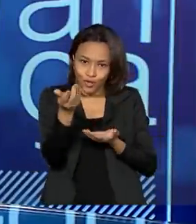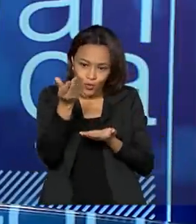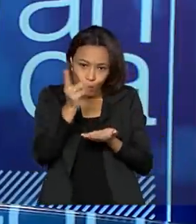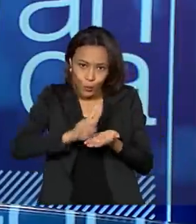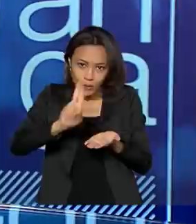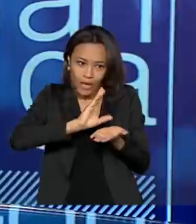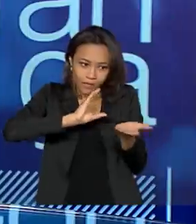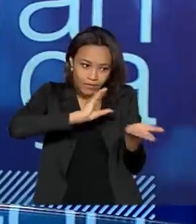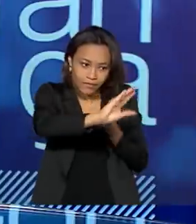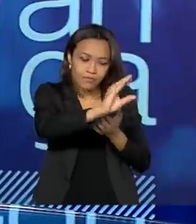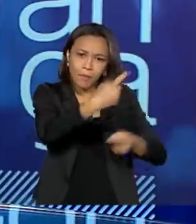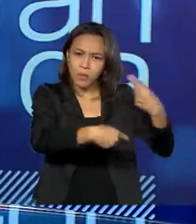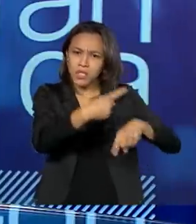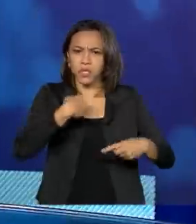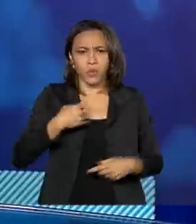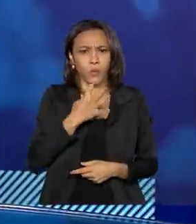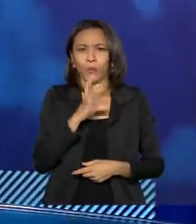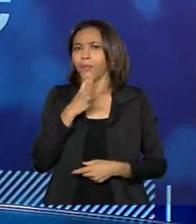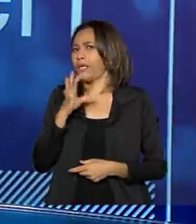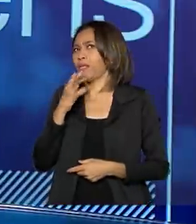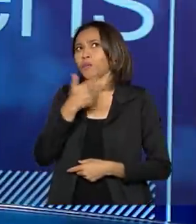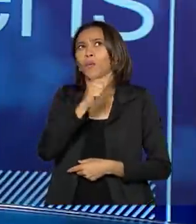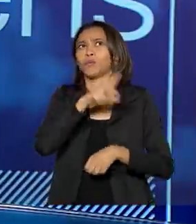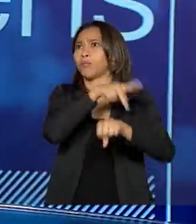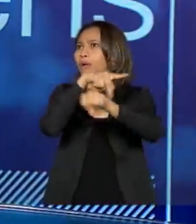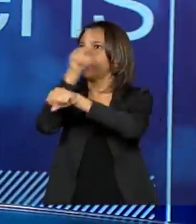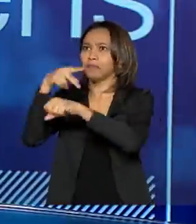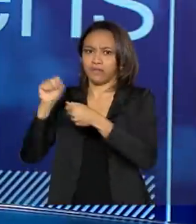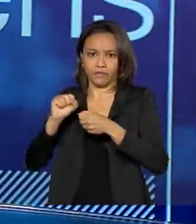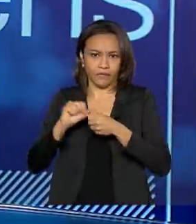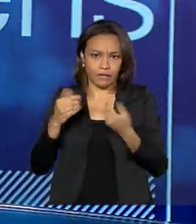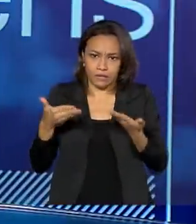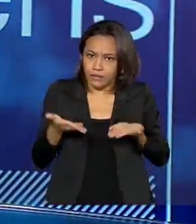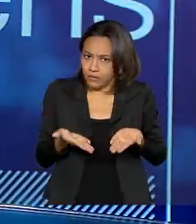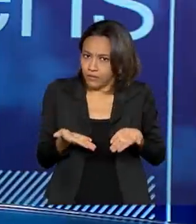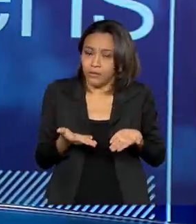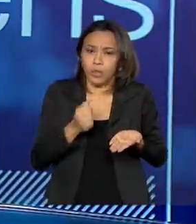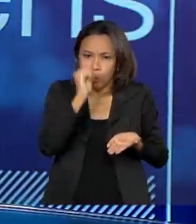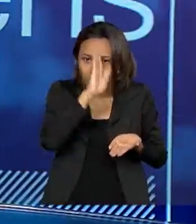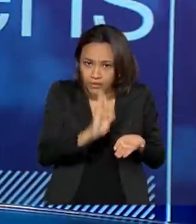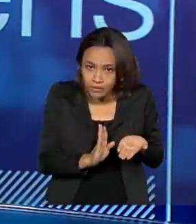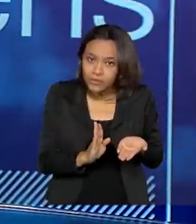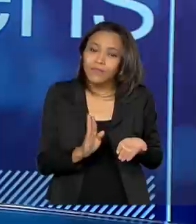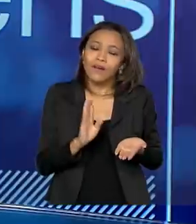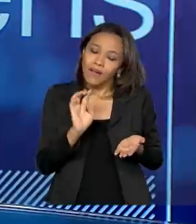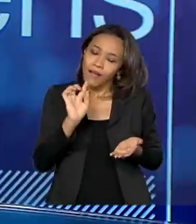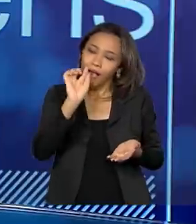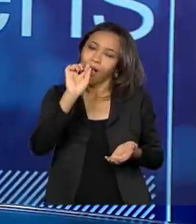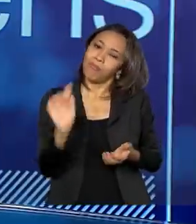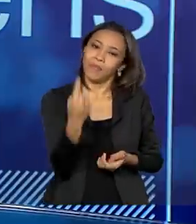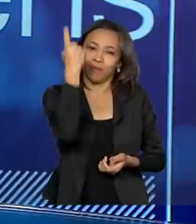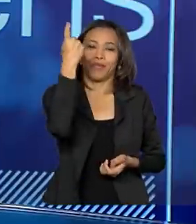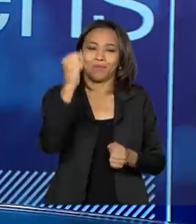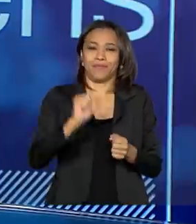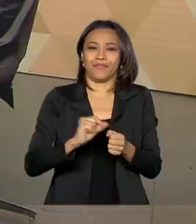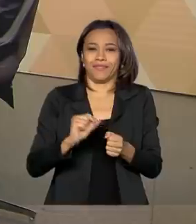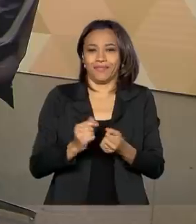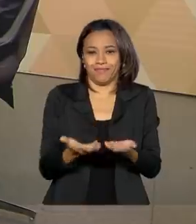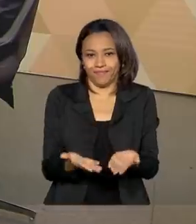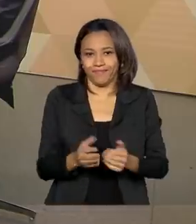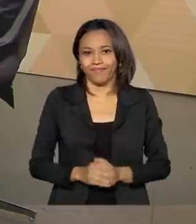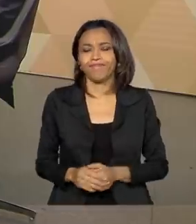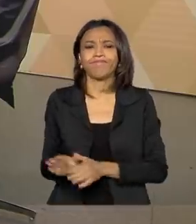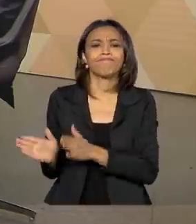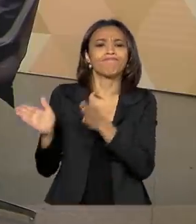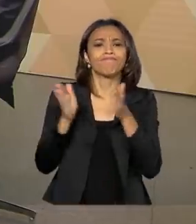apreensão. Não conheço outros países que fazem esse tipo de apreensão. Acho que o Brasil começou a fazer esse trabalho de forma pioneira. E